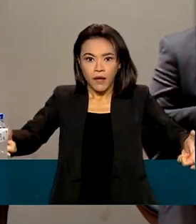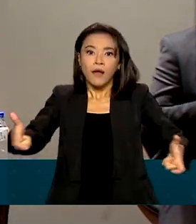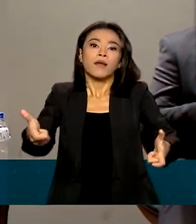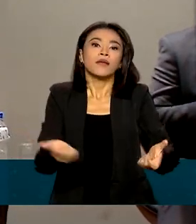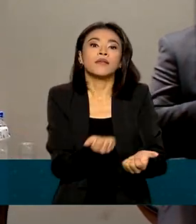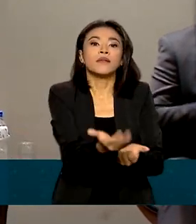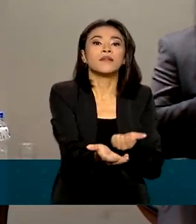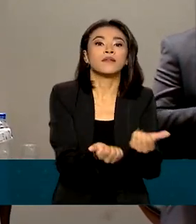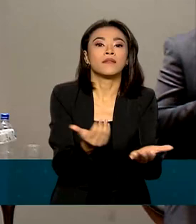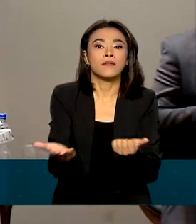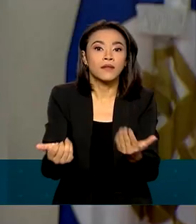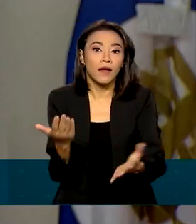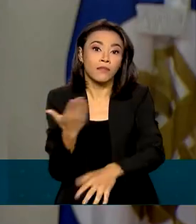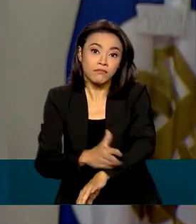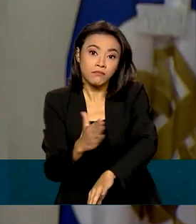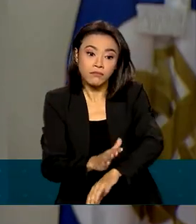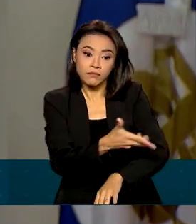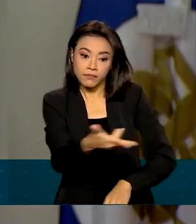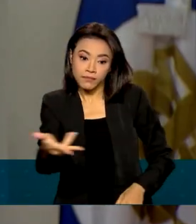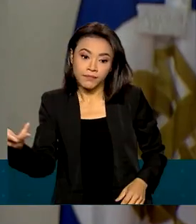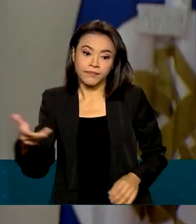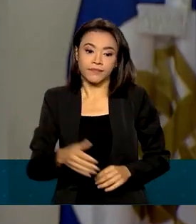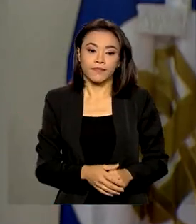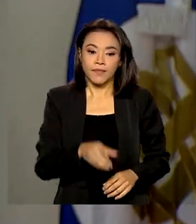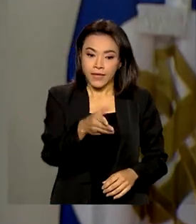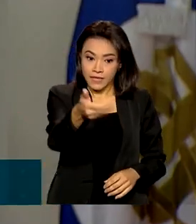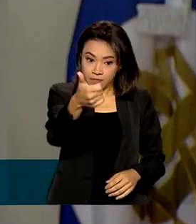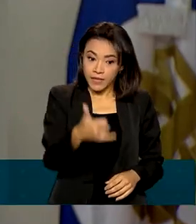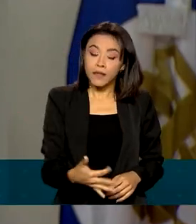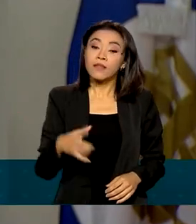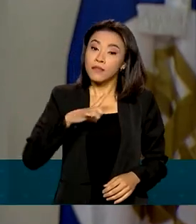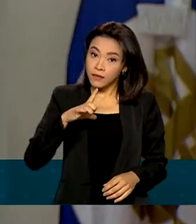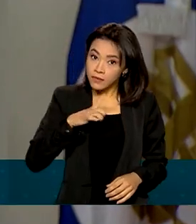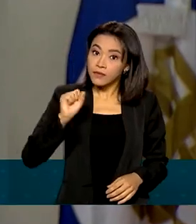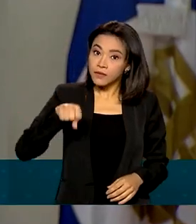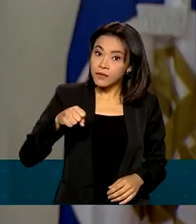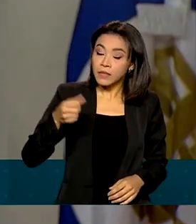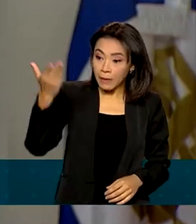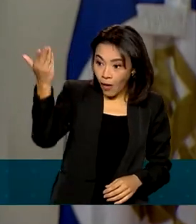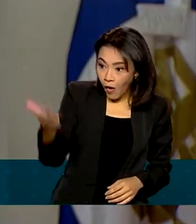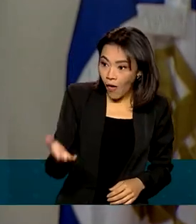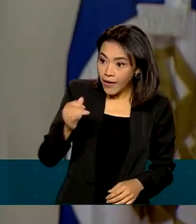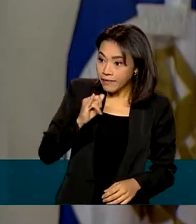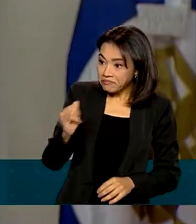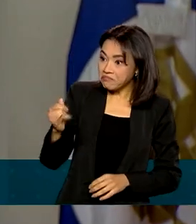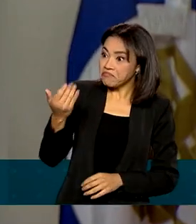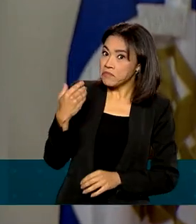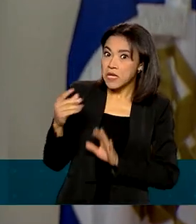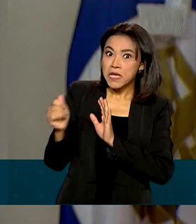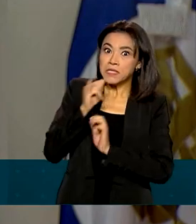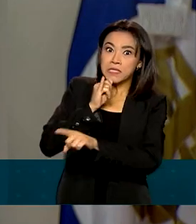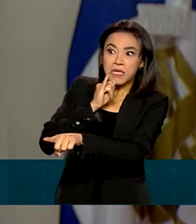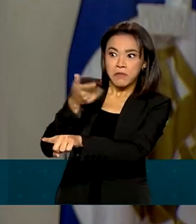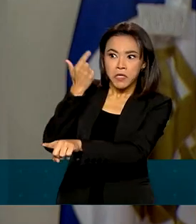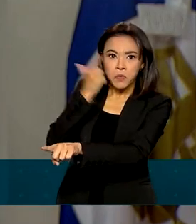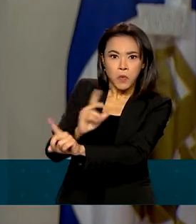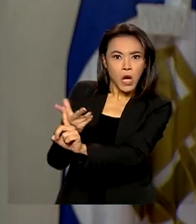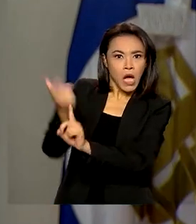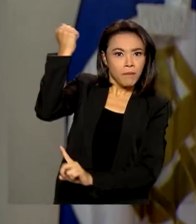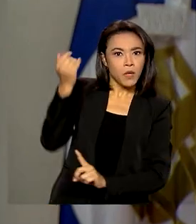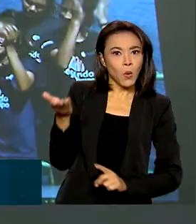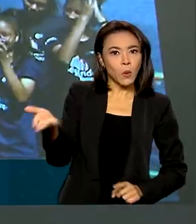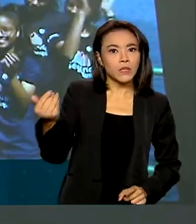aos reabilitados. Teremos esses exemplos, sim, de brasileiros que superam as suas adversidades e são campeões